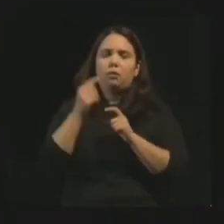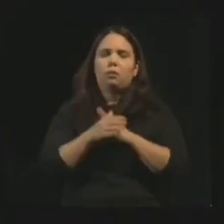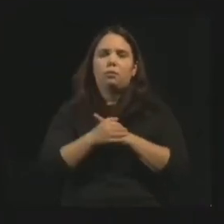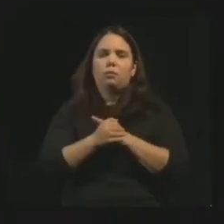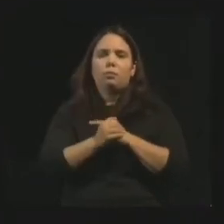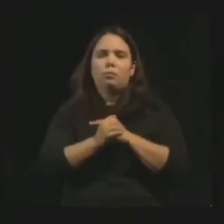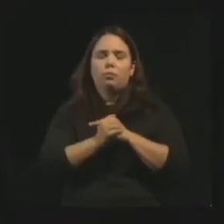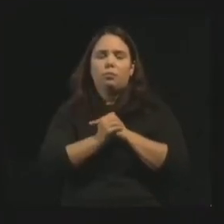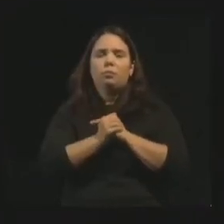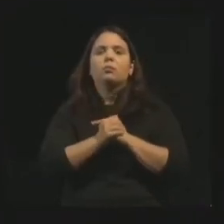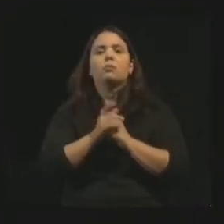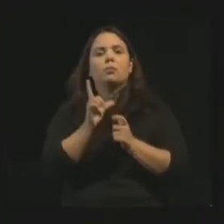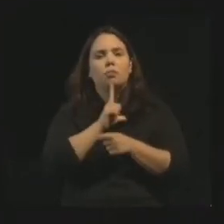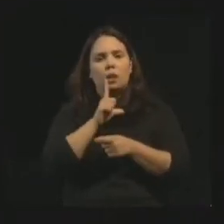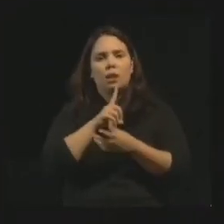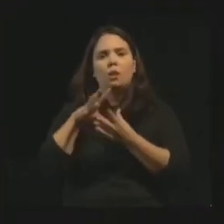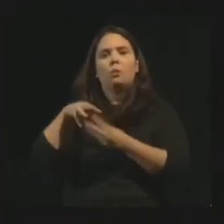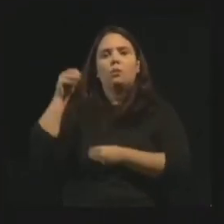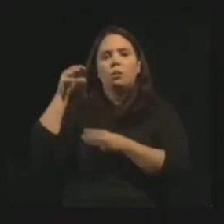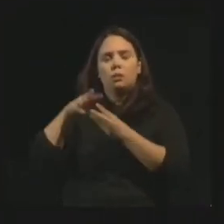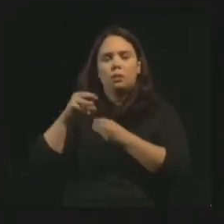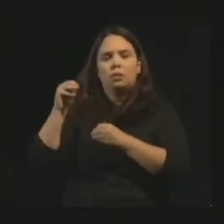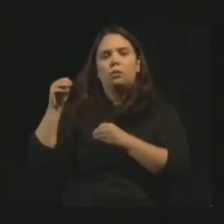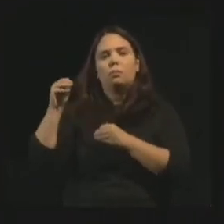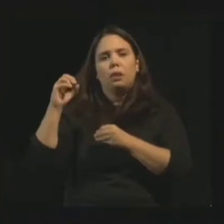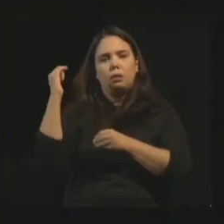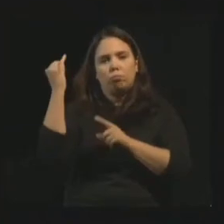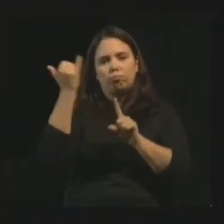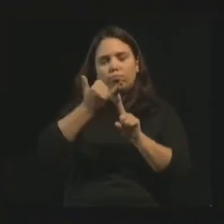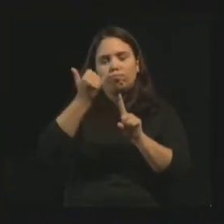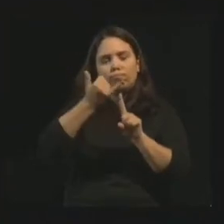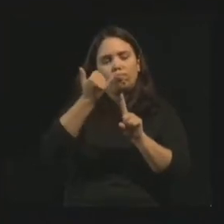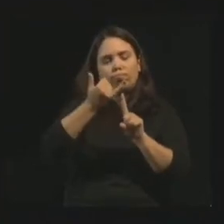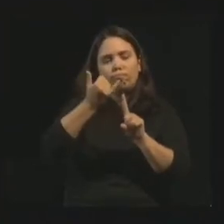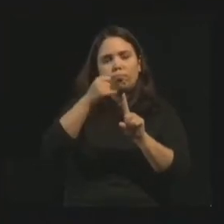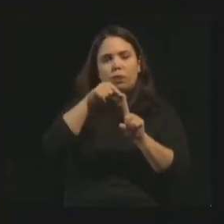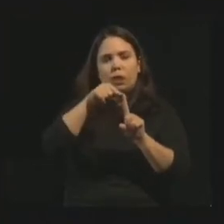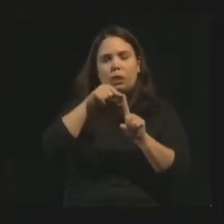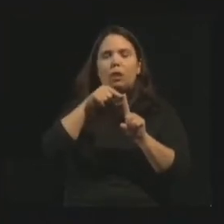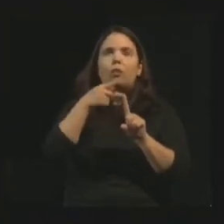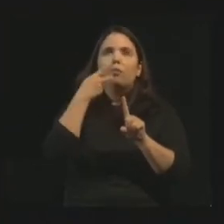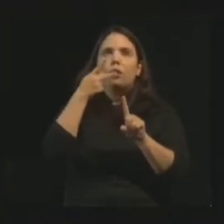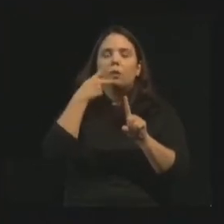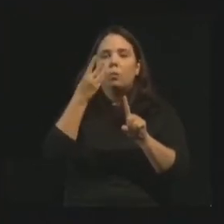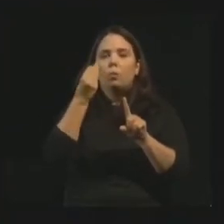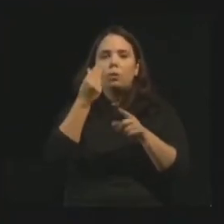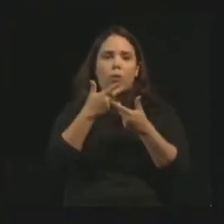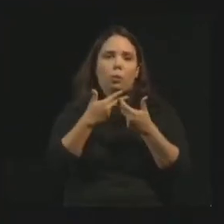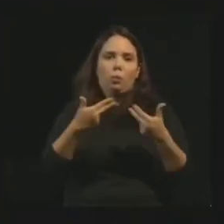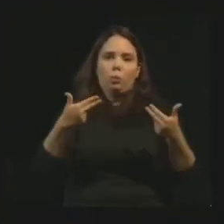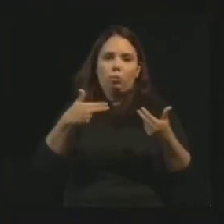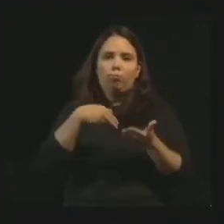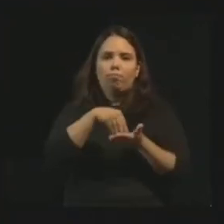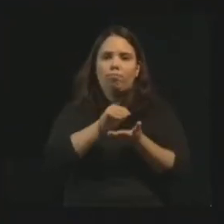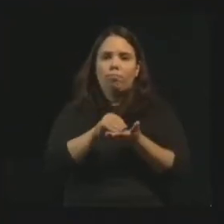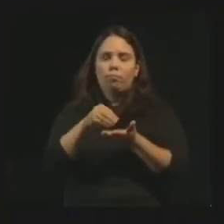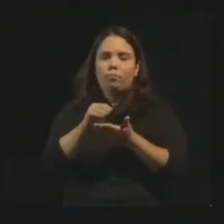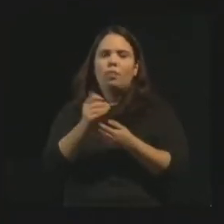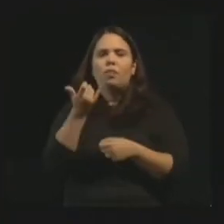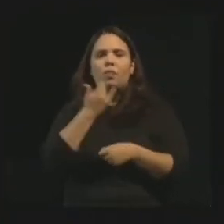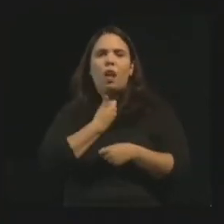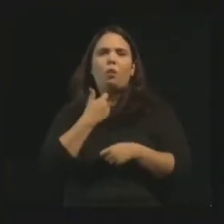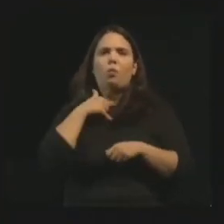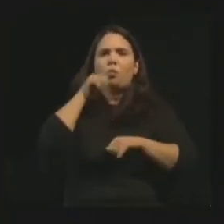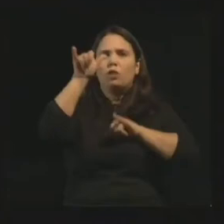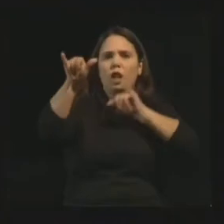Ou tem um espírito falando para essa mulher. Ela falou tantas coisas. Ela disse, você vai viajar